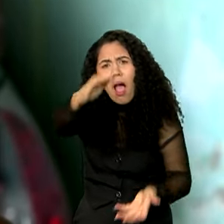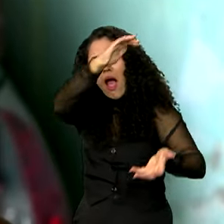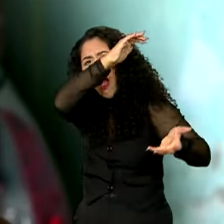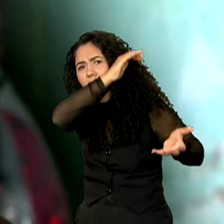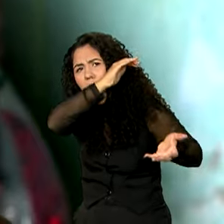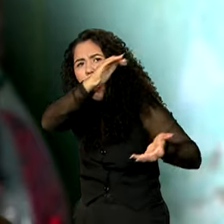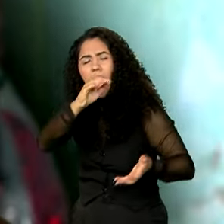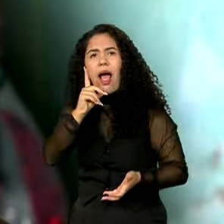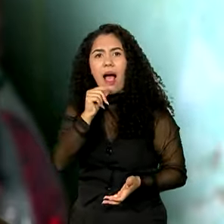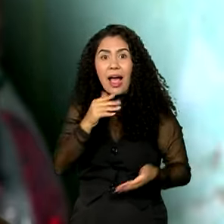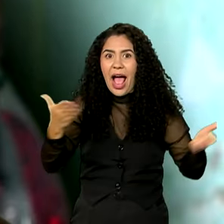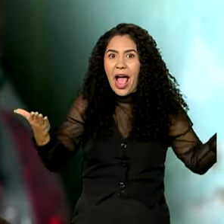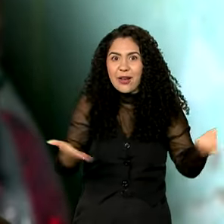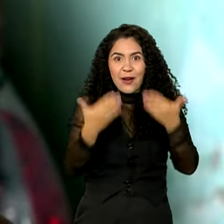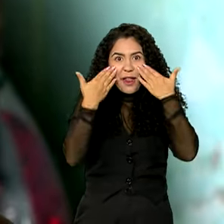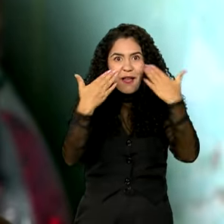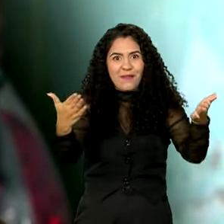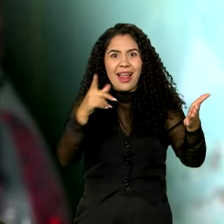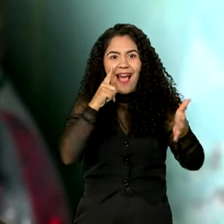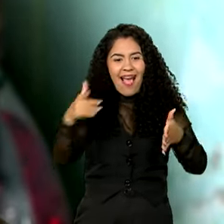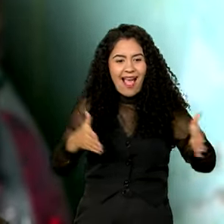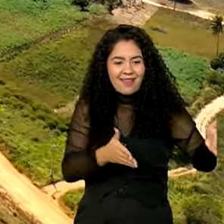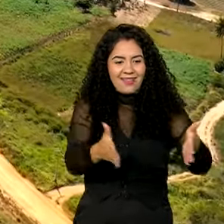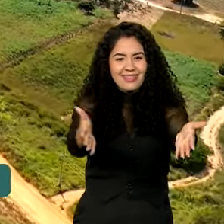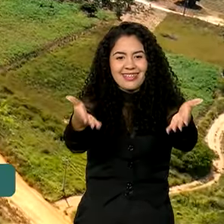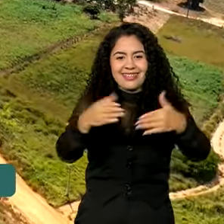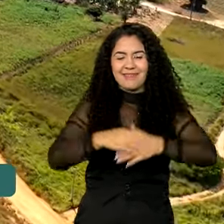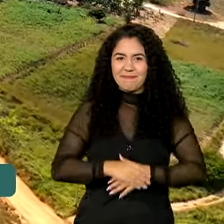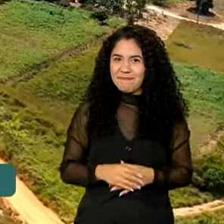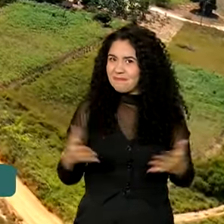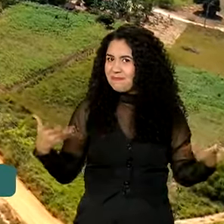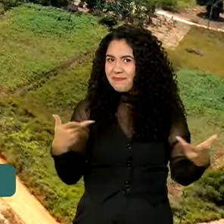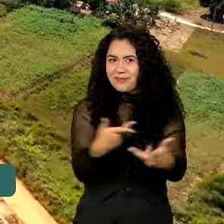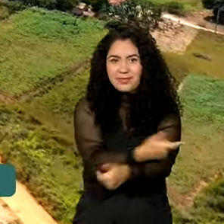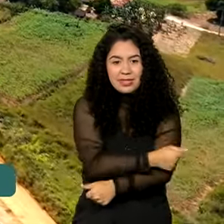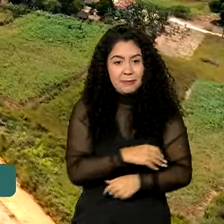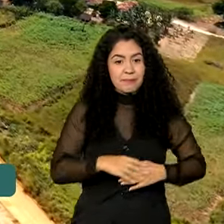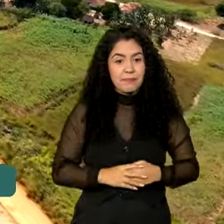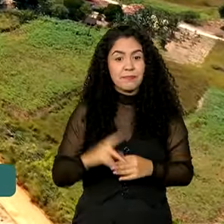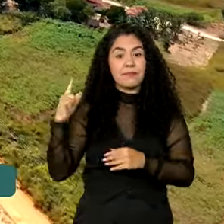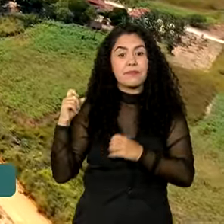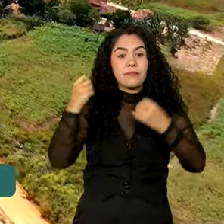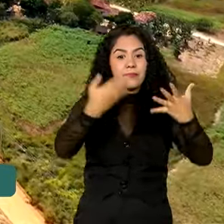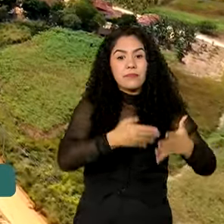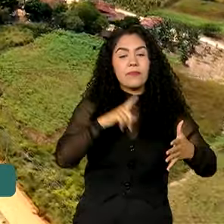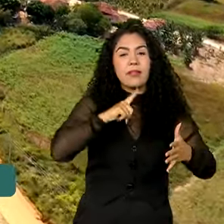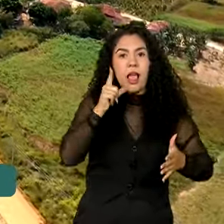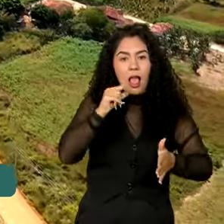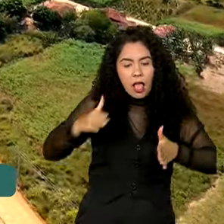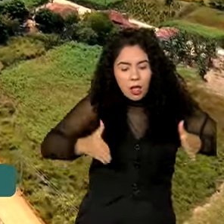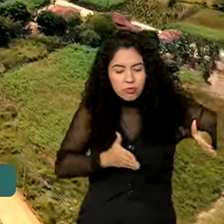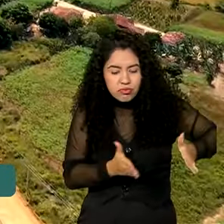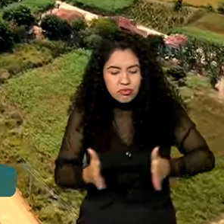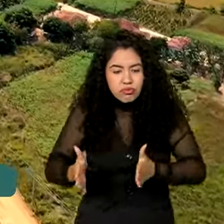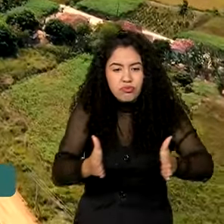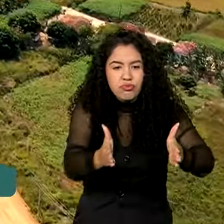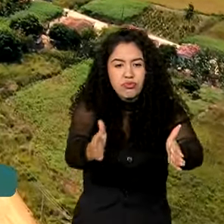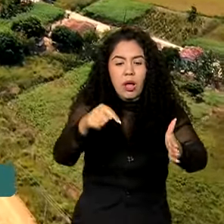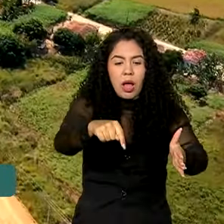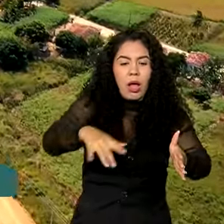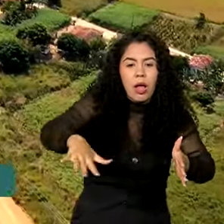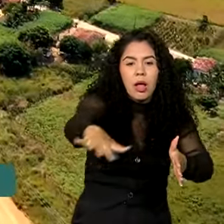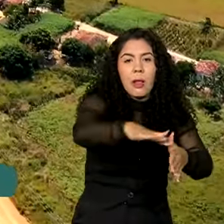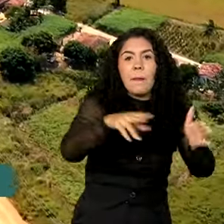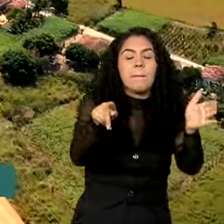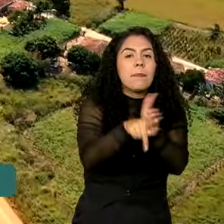gente, um benefício maravilhoso para todos nós. O sistema integra as bacias hidrográficas da vertente litorânea